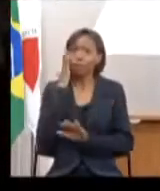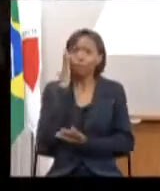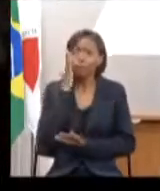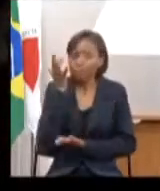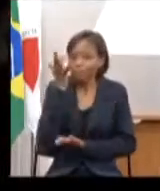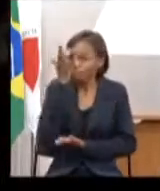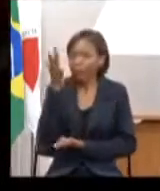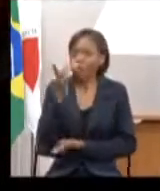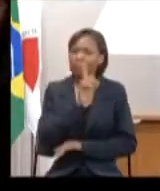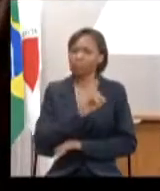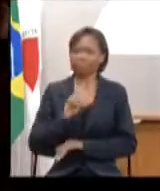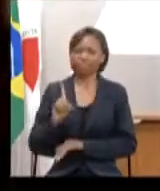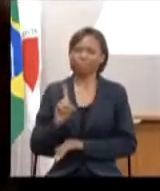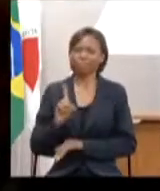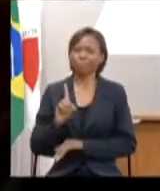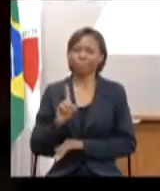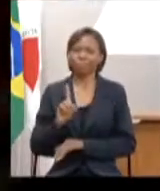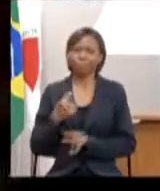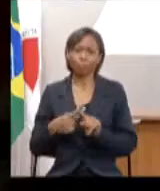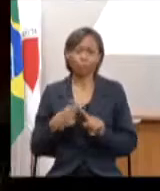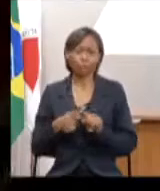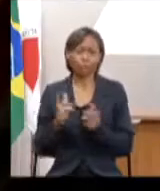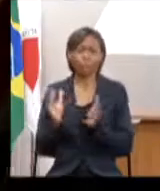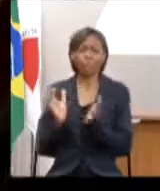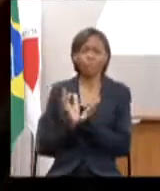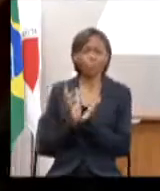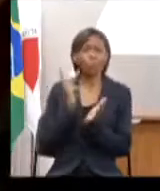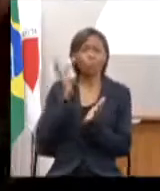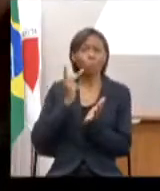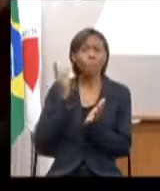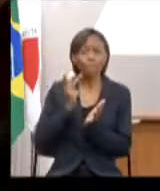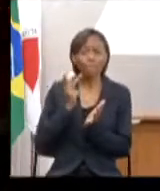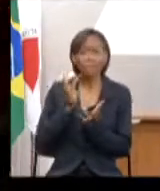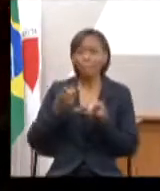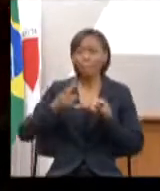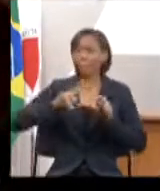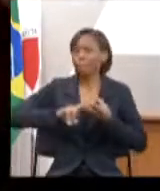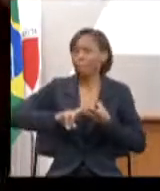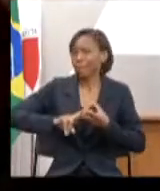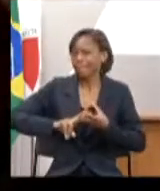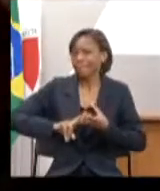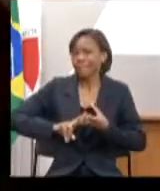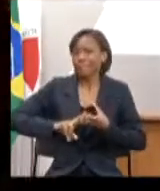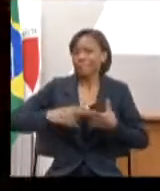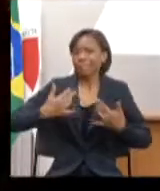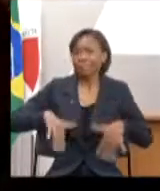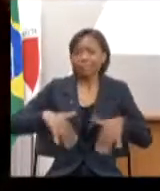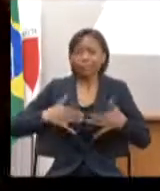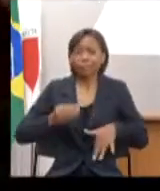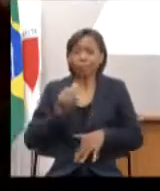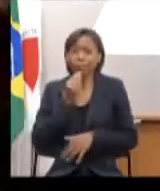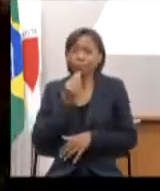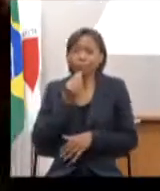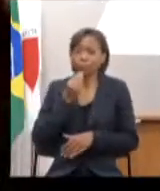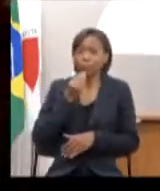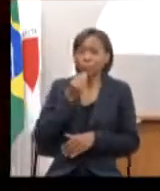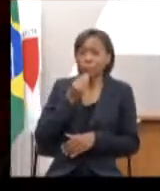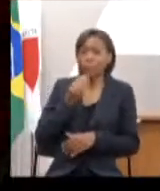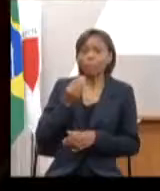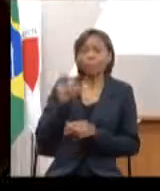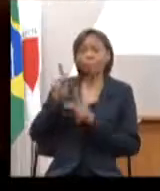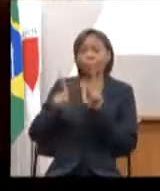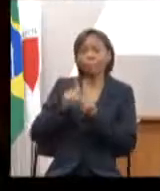porque o próprio parlamentar também fica muito preso à expectativa de quem recebeu uma